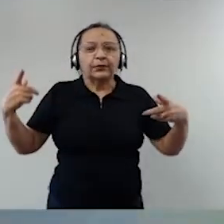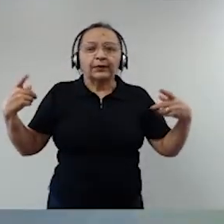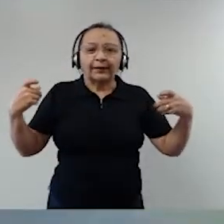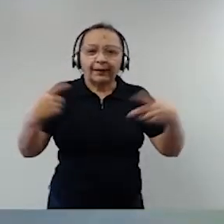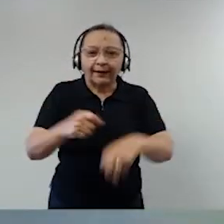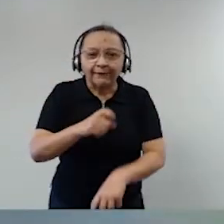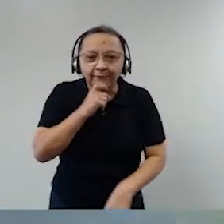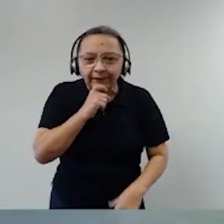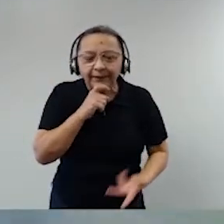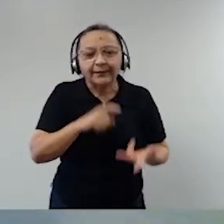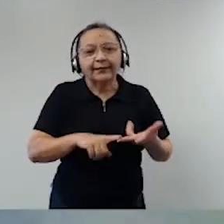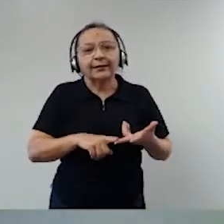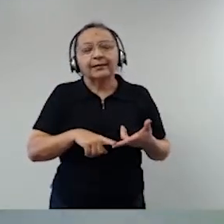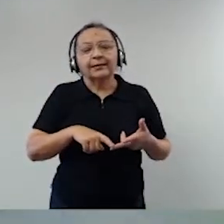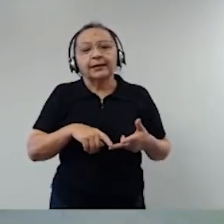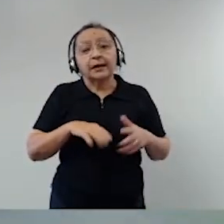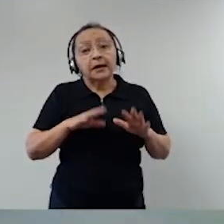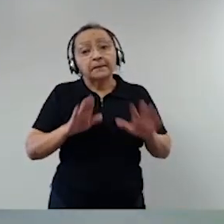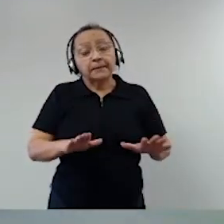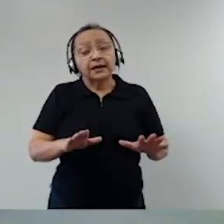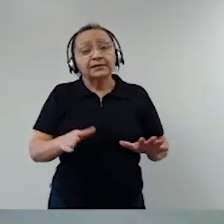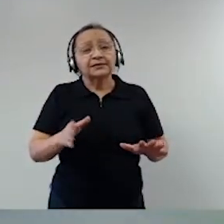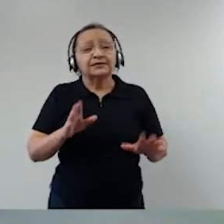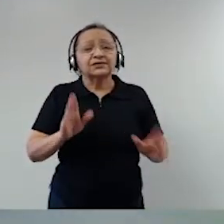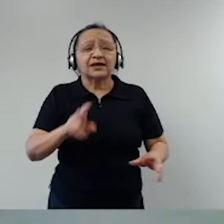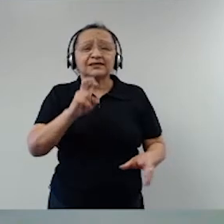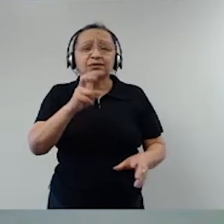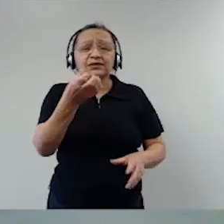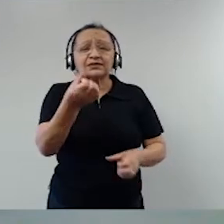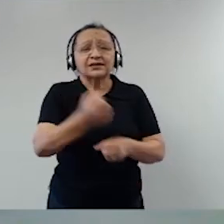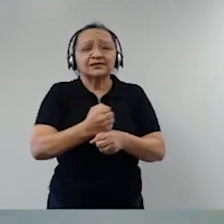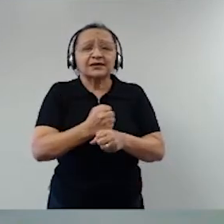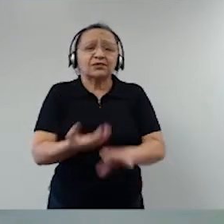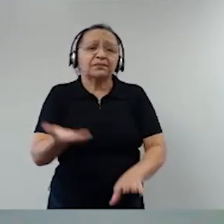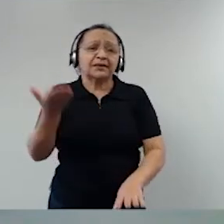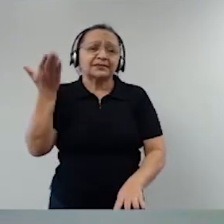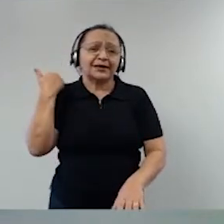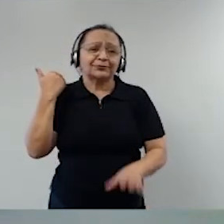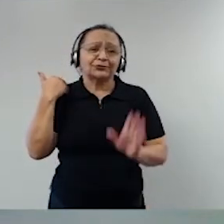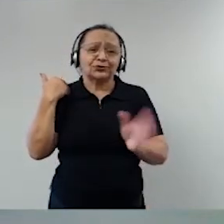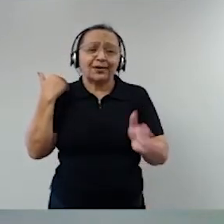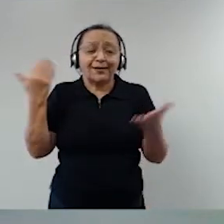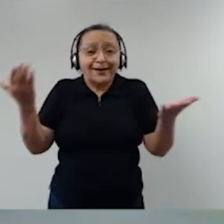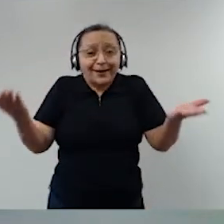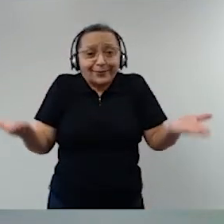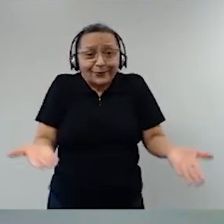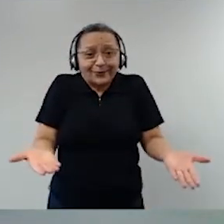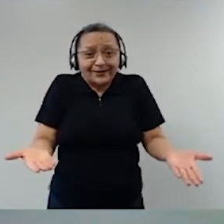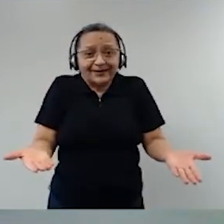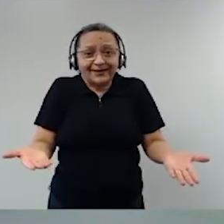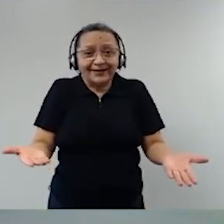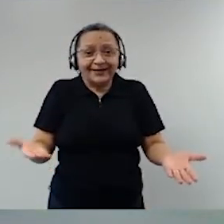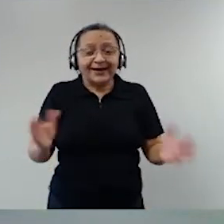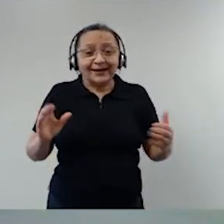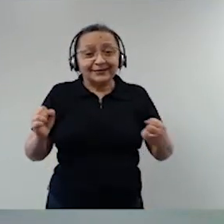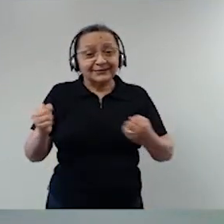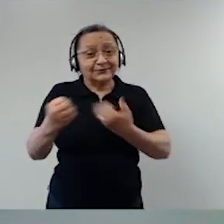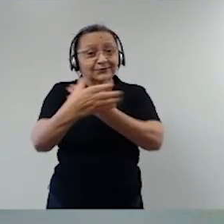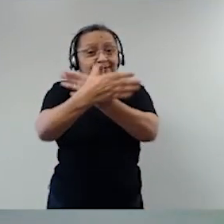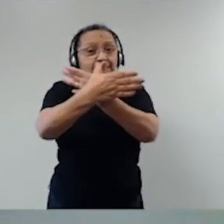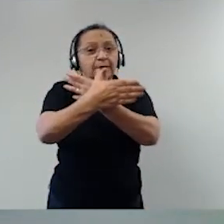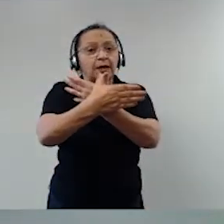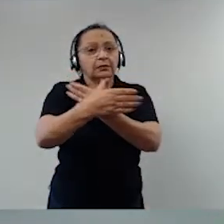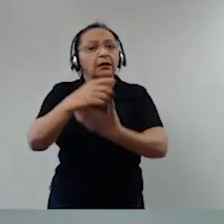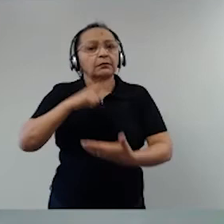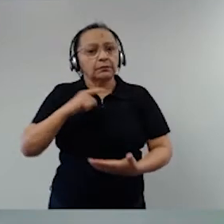polarização, etc. Mas isso aí são 56 anos passados. Hoje, as Forças Armadas têm um prestígio